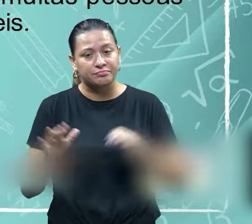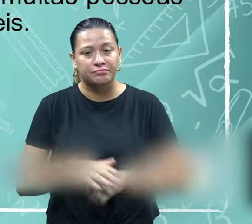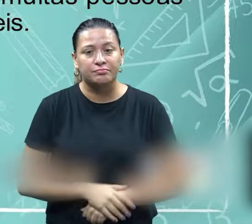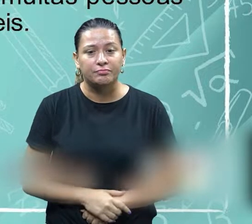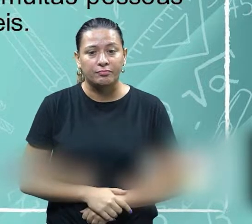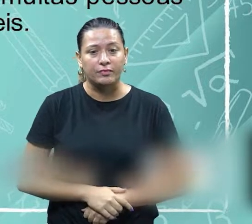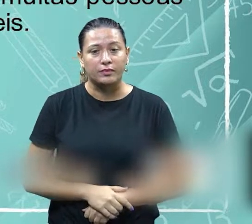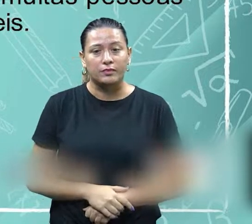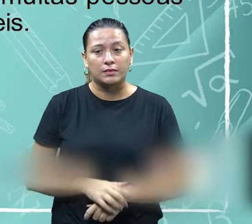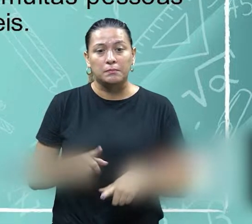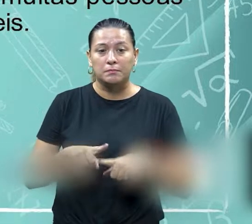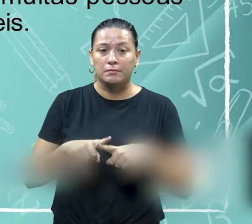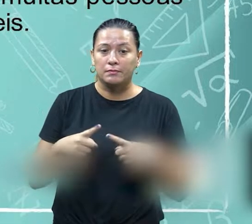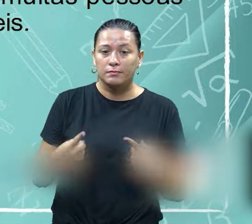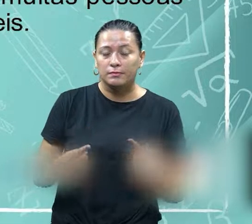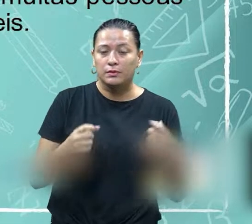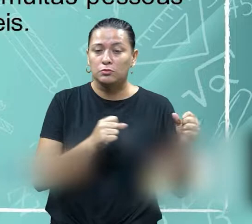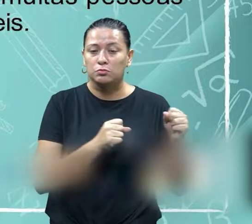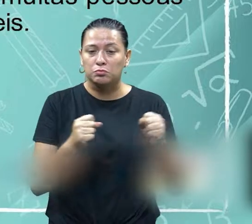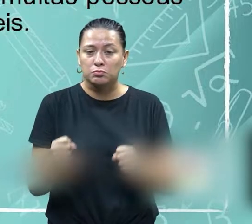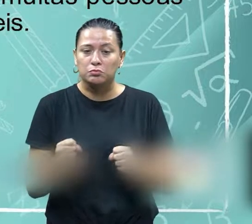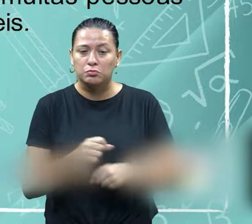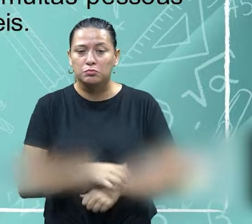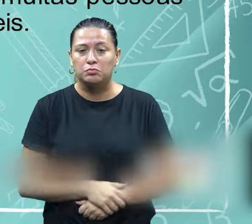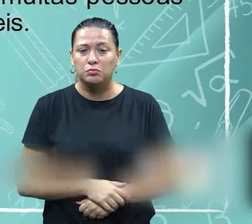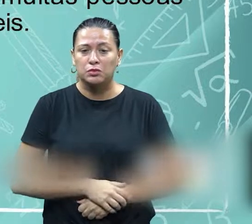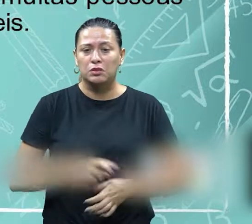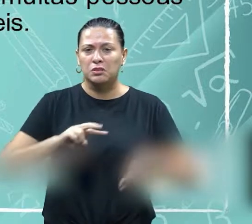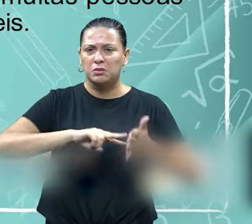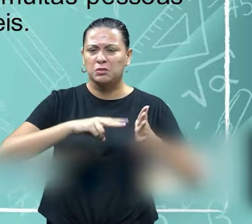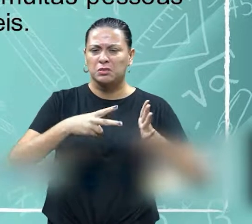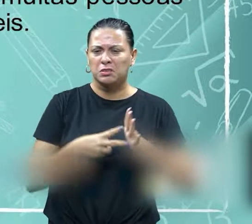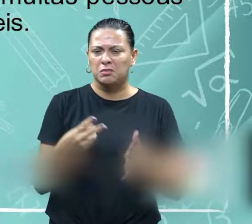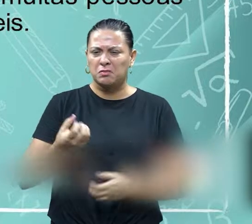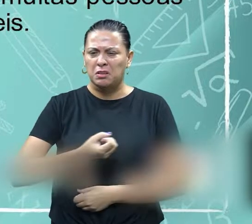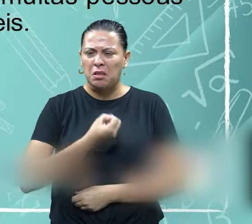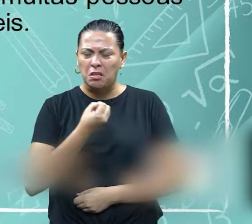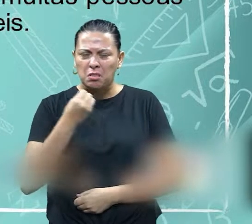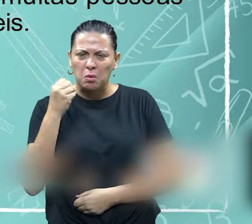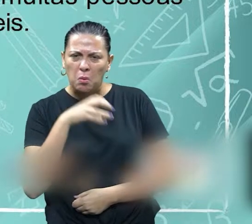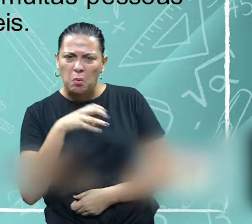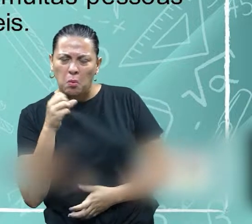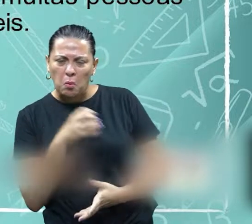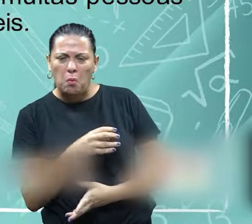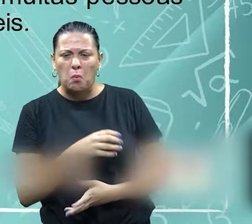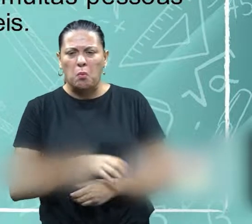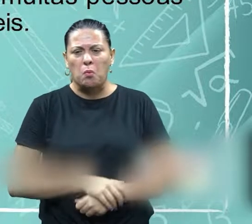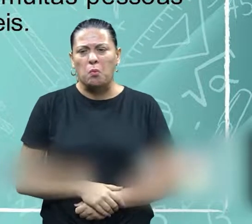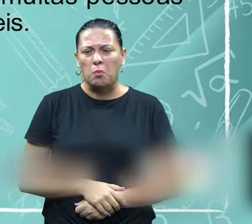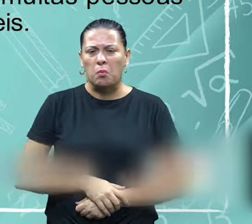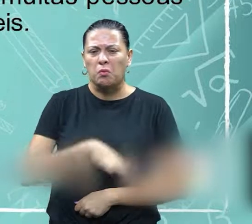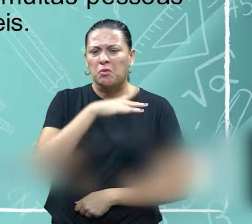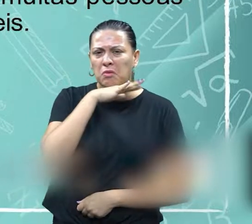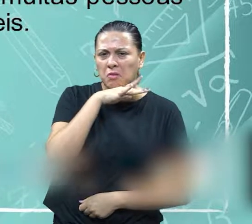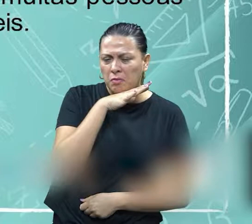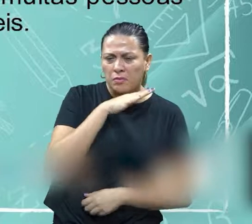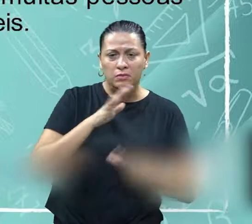o poder tem esse sentido grosseiro esse sentido cruel apesar de muitas pessoas